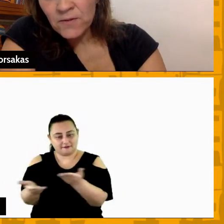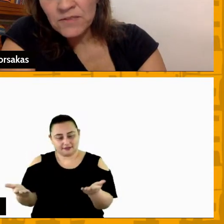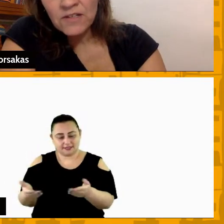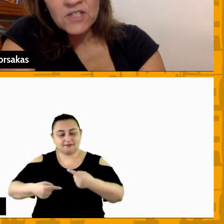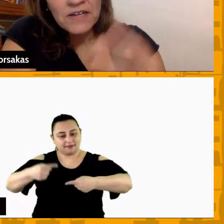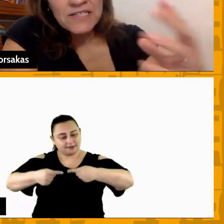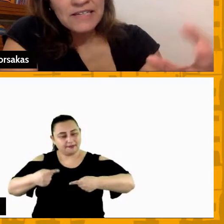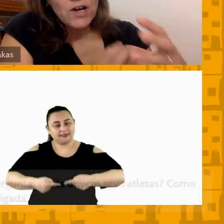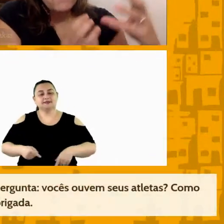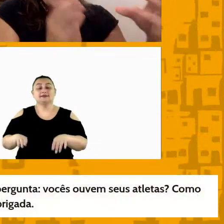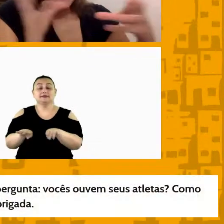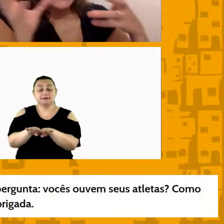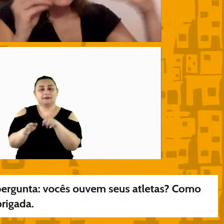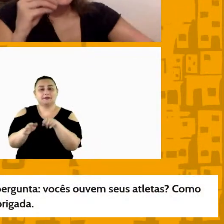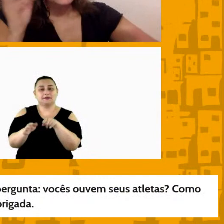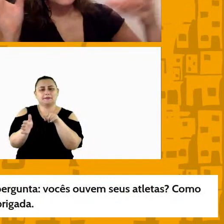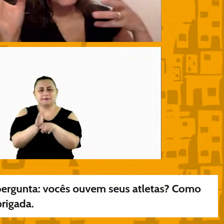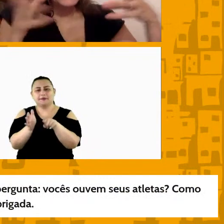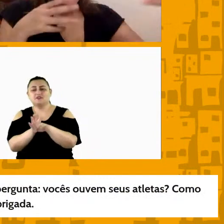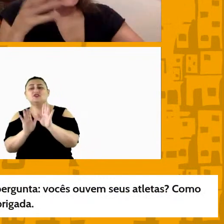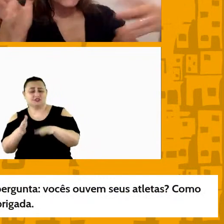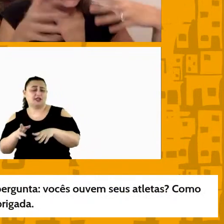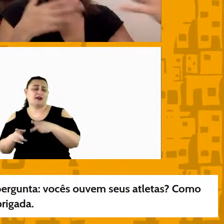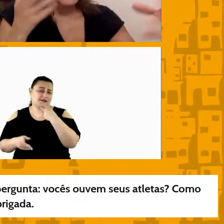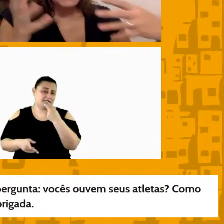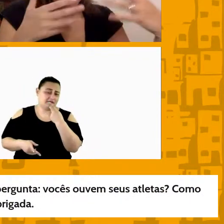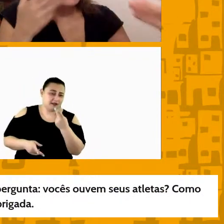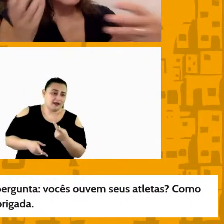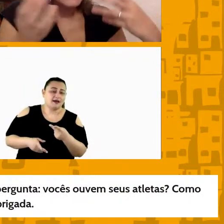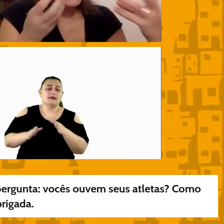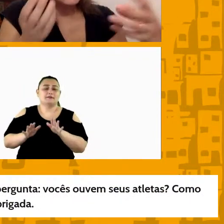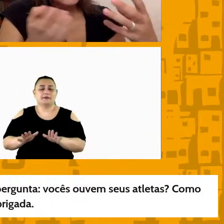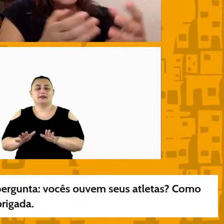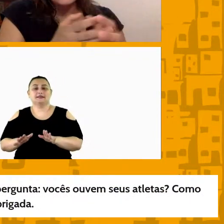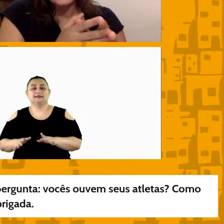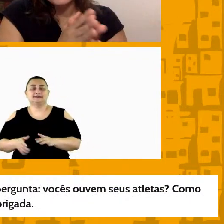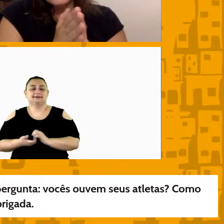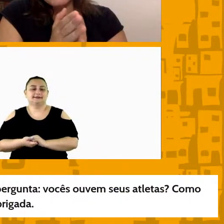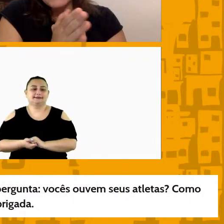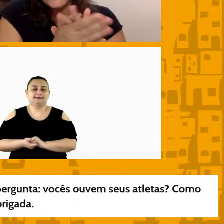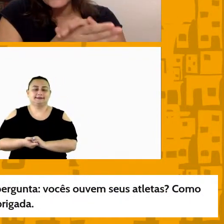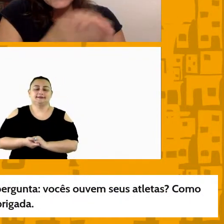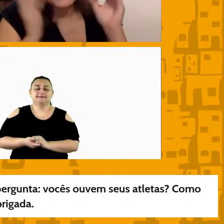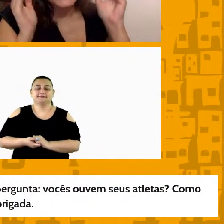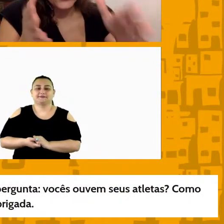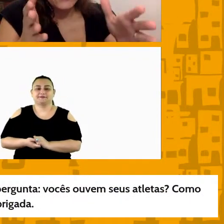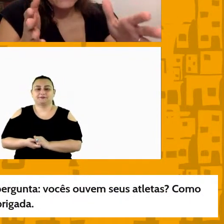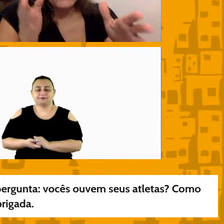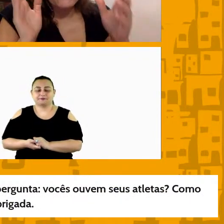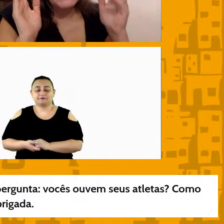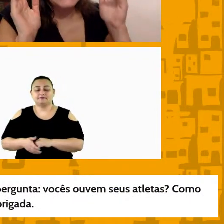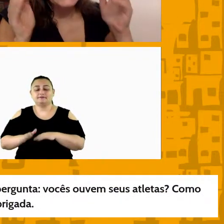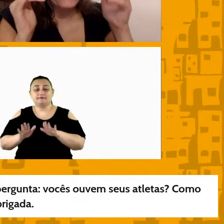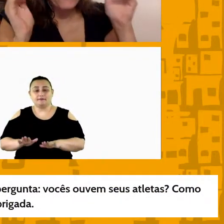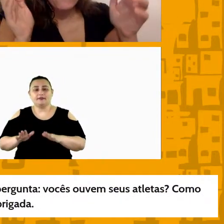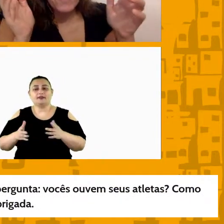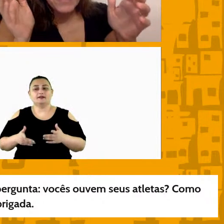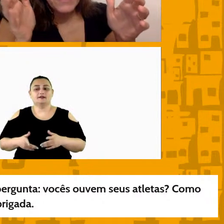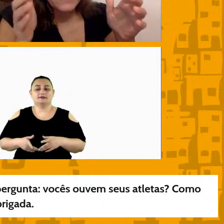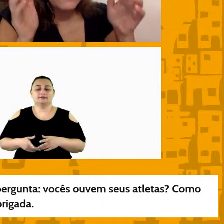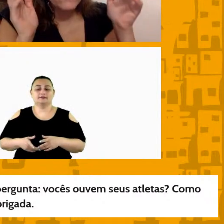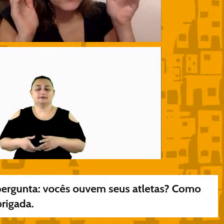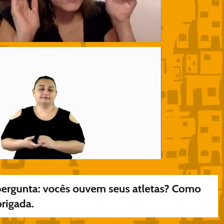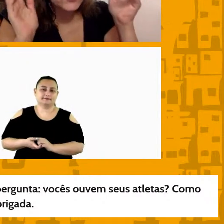e perguntando vocês até comentaram isso entre uma resposta e outra vai aparecendo isso na fala de vocês mas agora vamos pensar